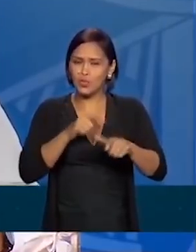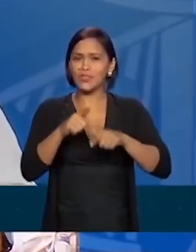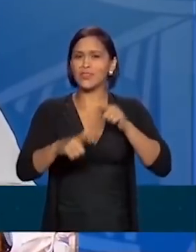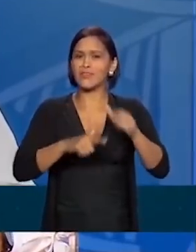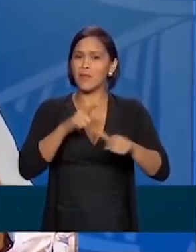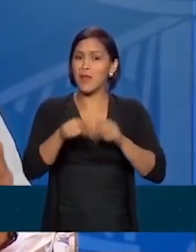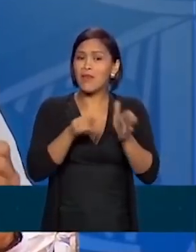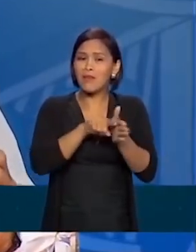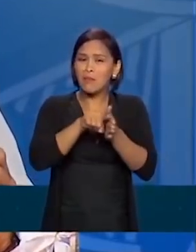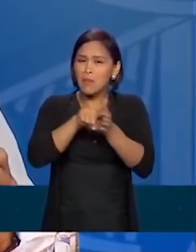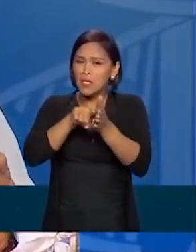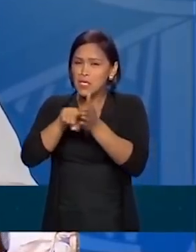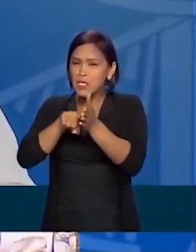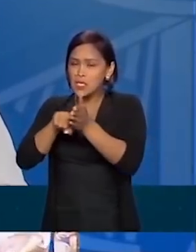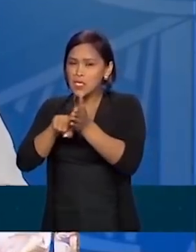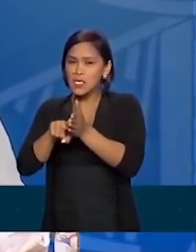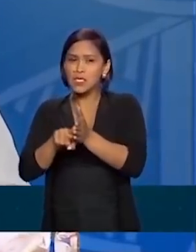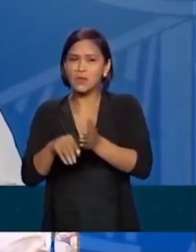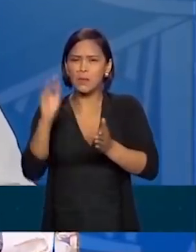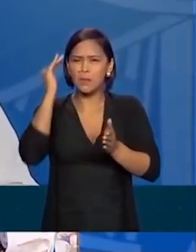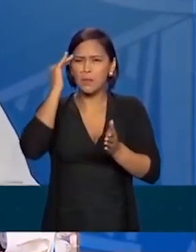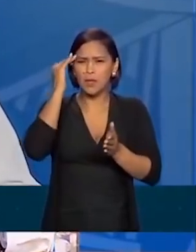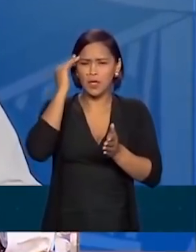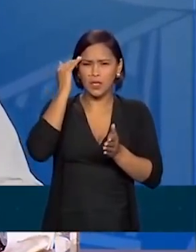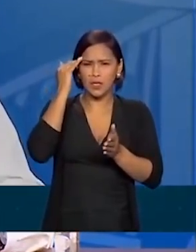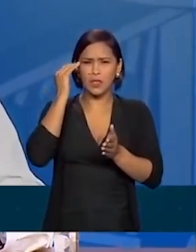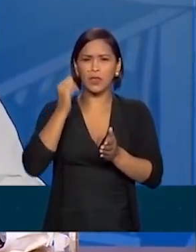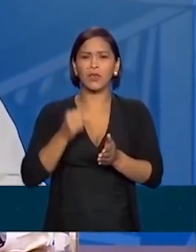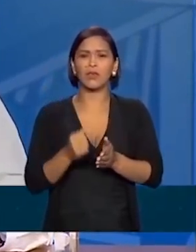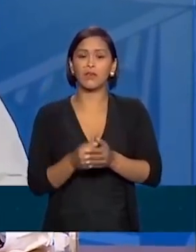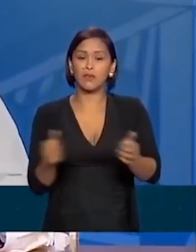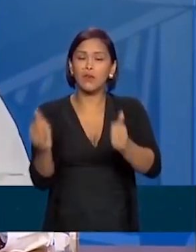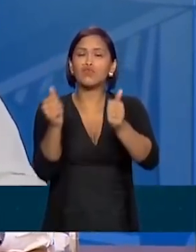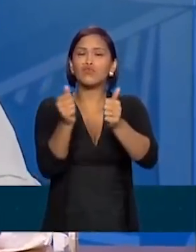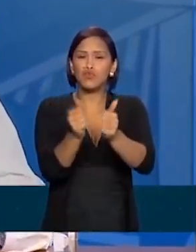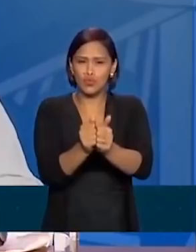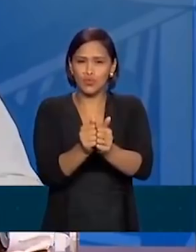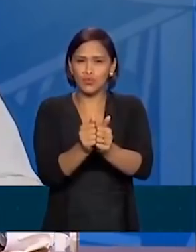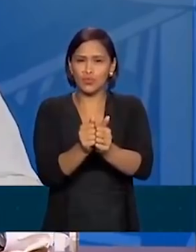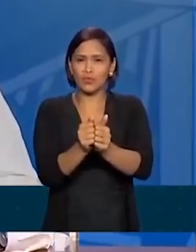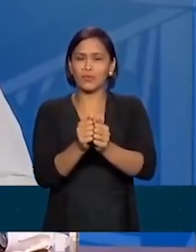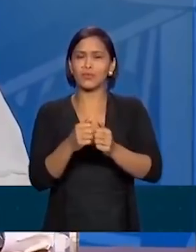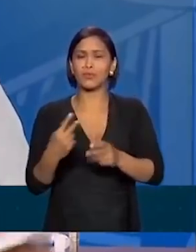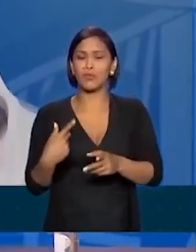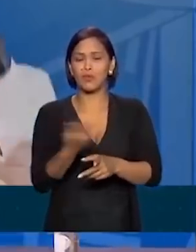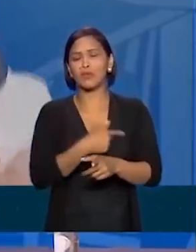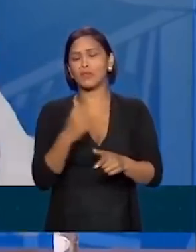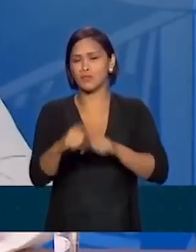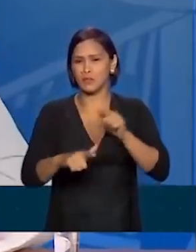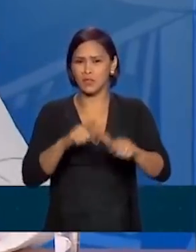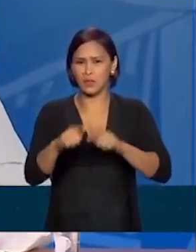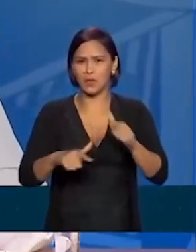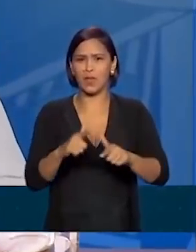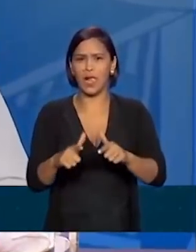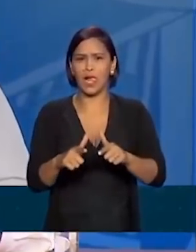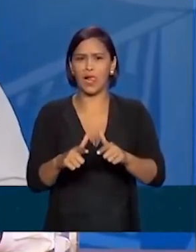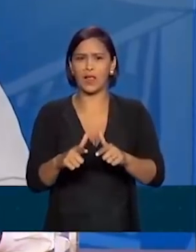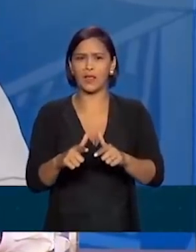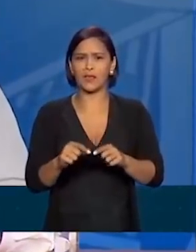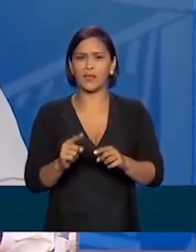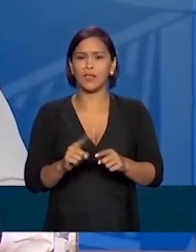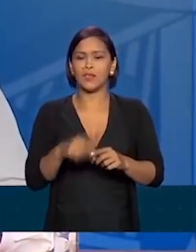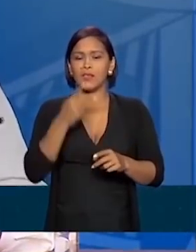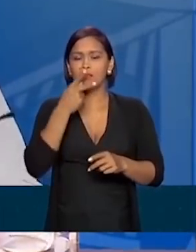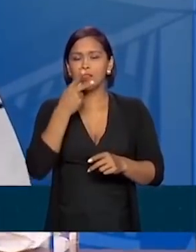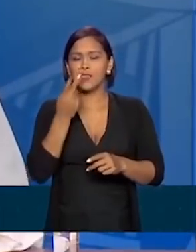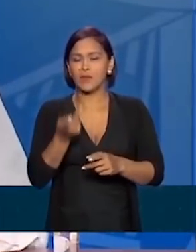determinantes sociais em saúde. E é em cima delas que nós vamos trabalhar. Nós sempre dissemos que estanque absoluto